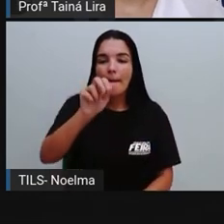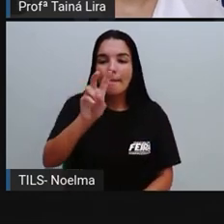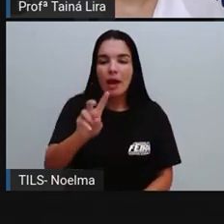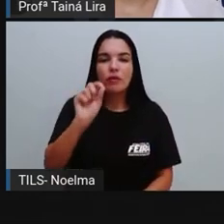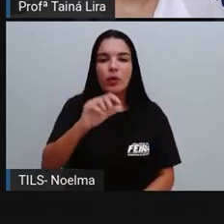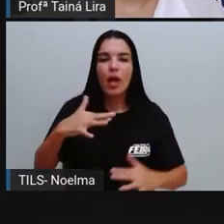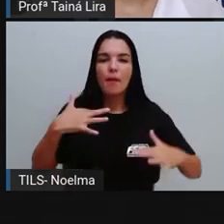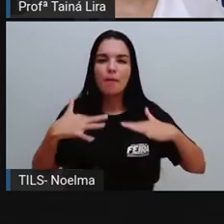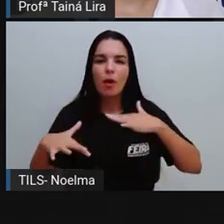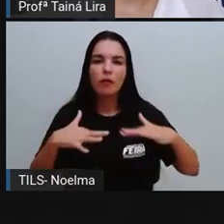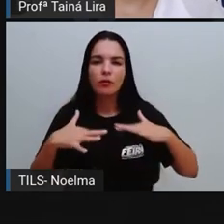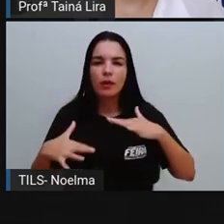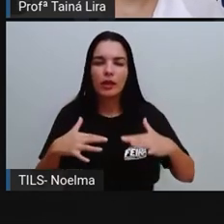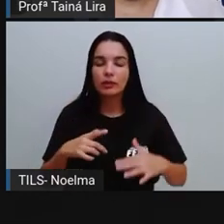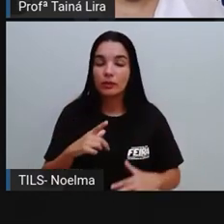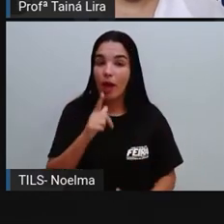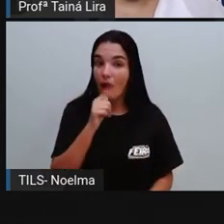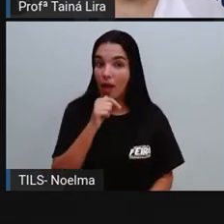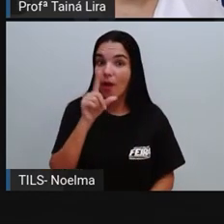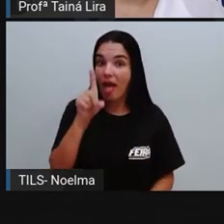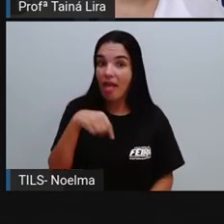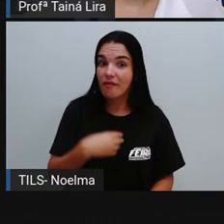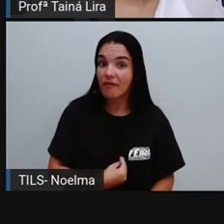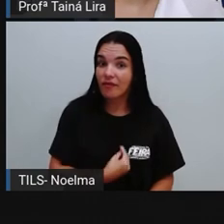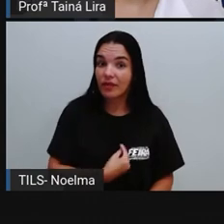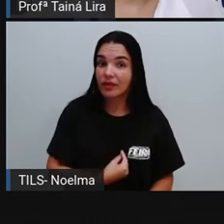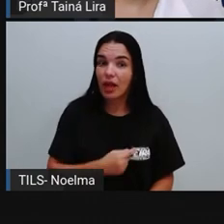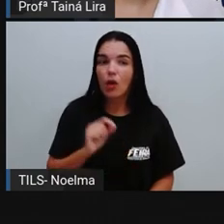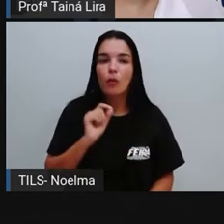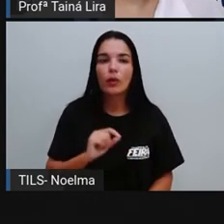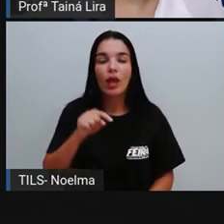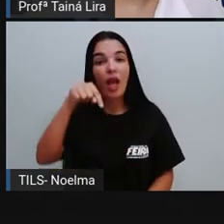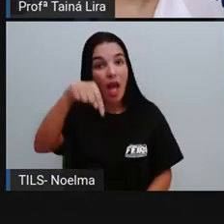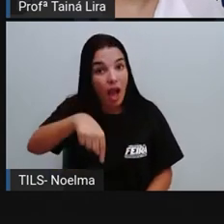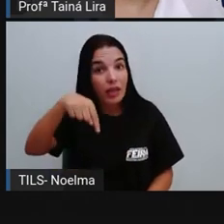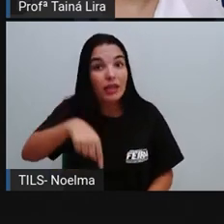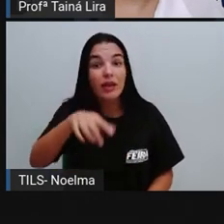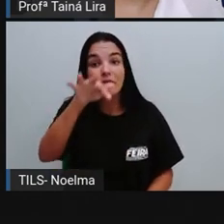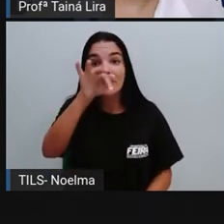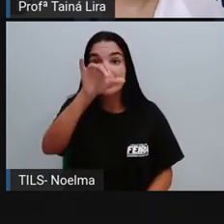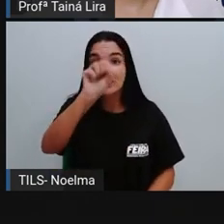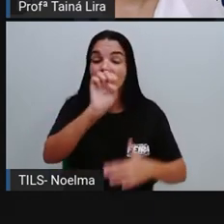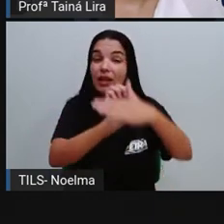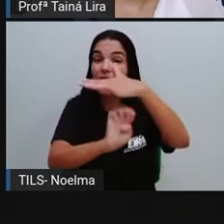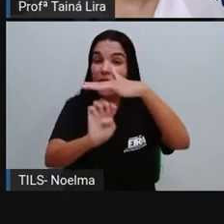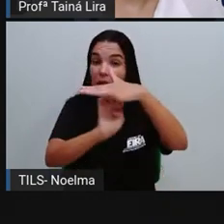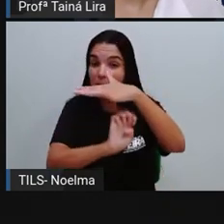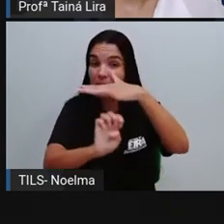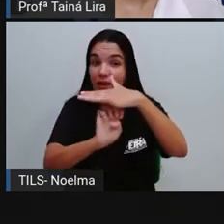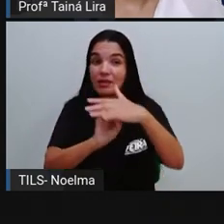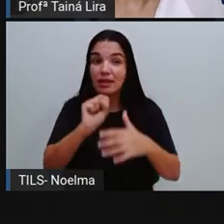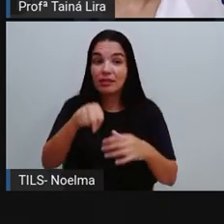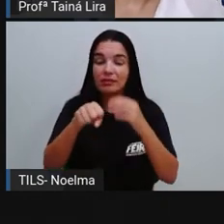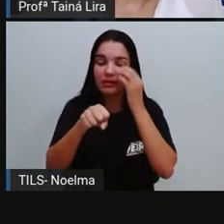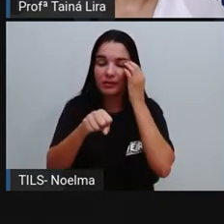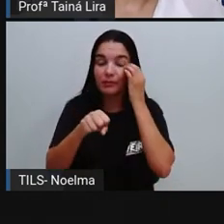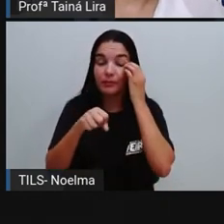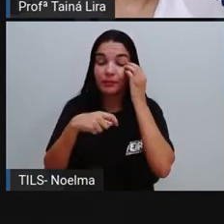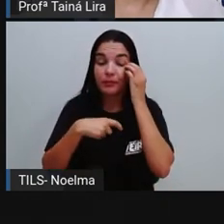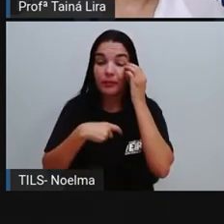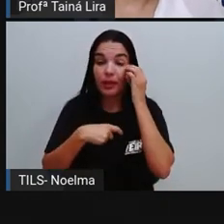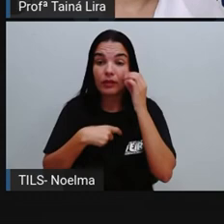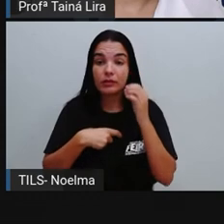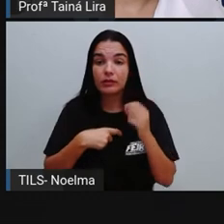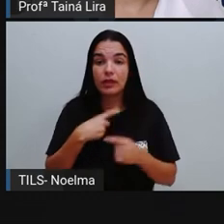Água é Vida, ela é uma empresa daqui de Feira de Santana, tá? A Pro até